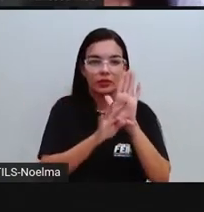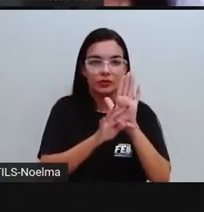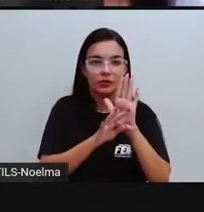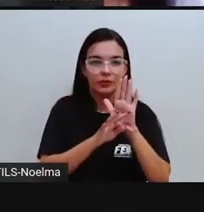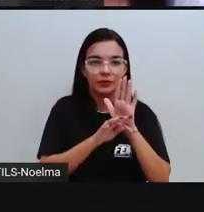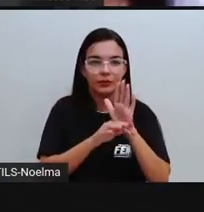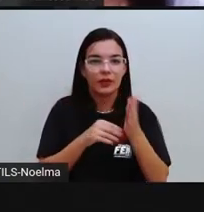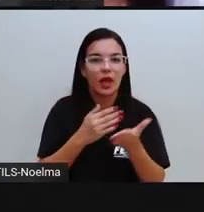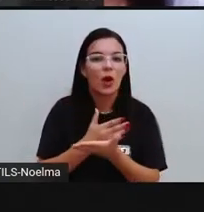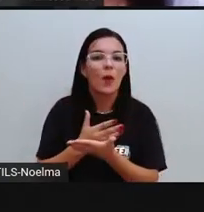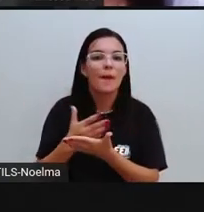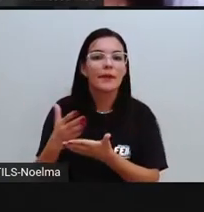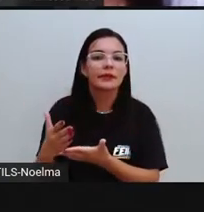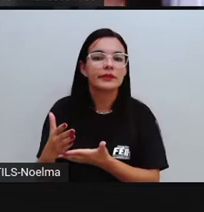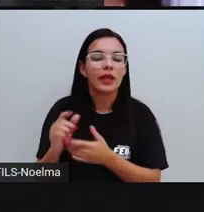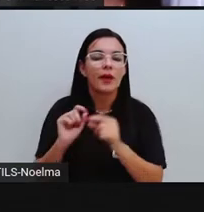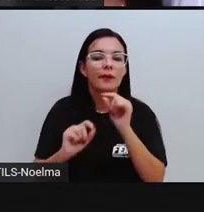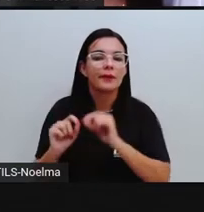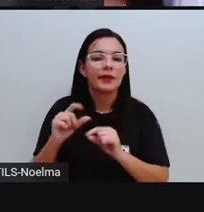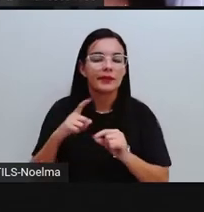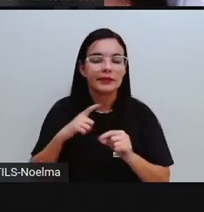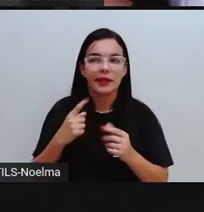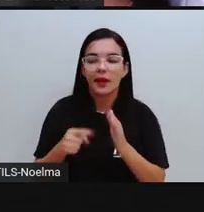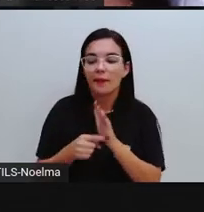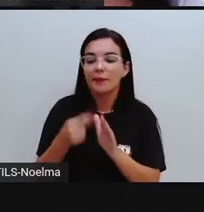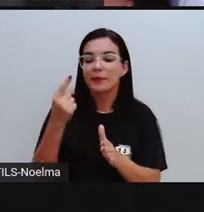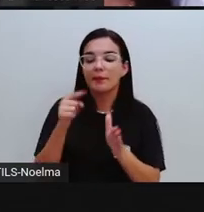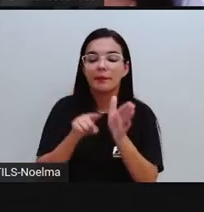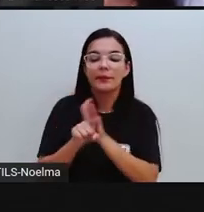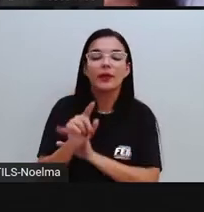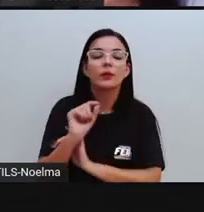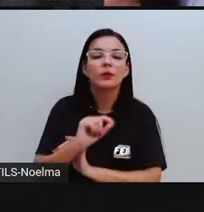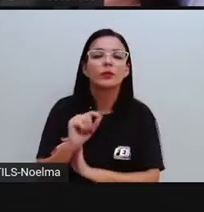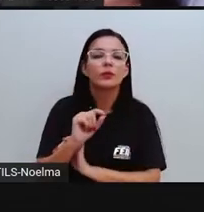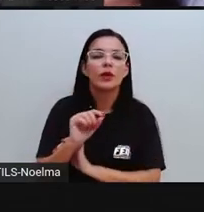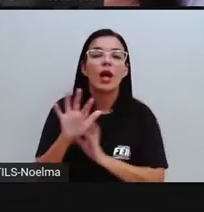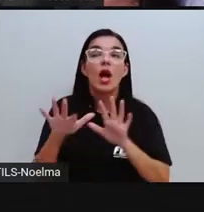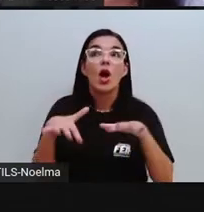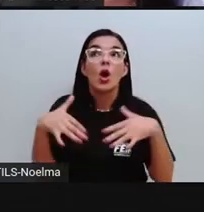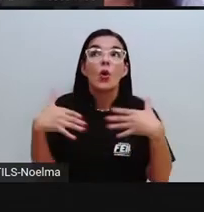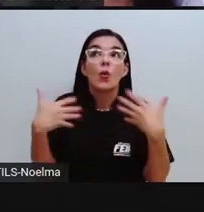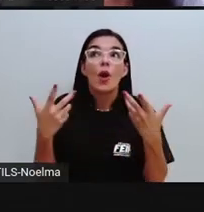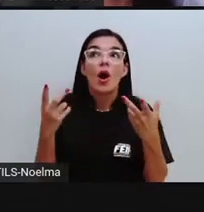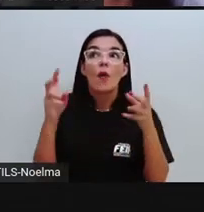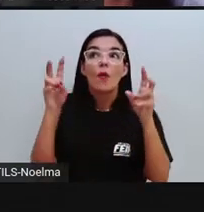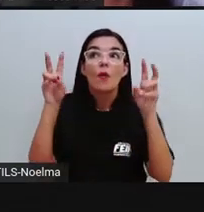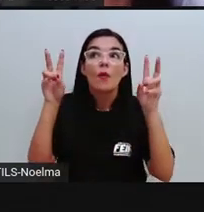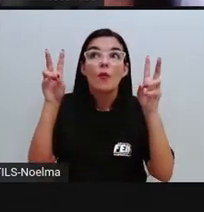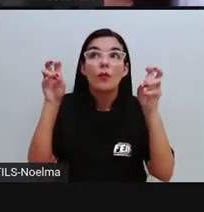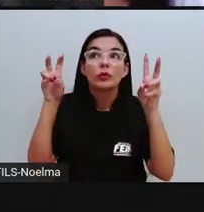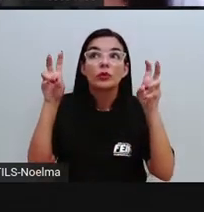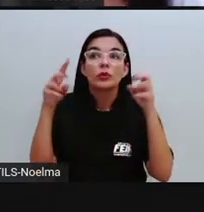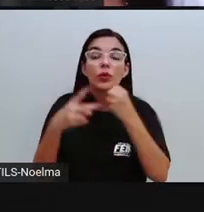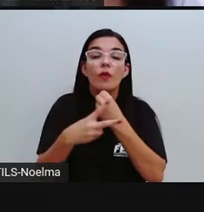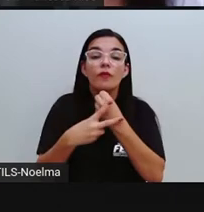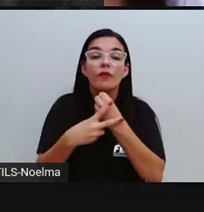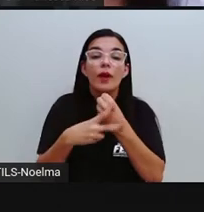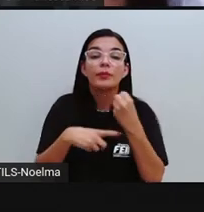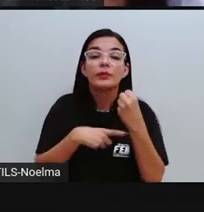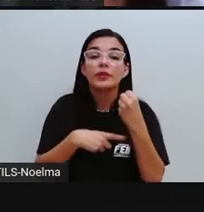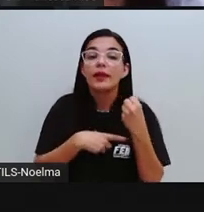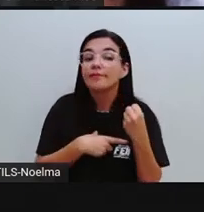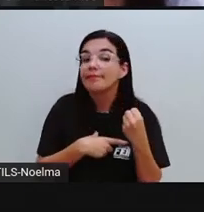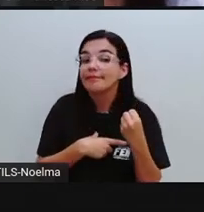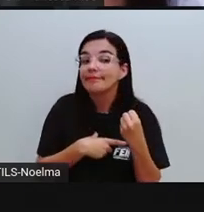Para começar, né? A primeira pergunta, qual o verbo presente no título? Porque o próprio